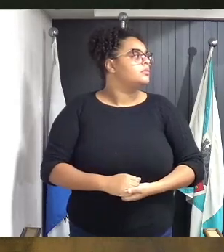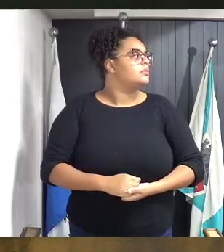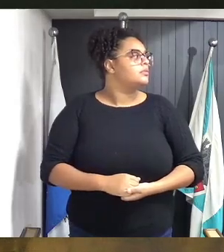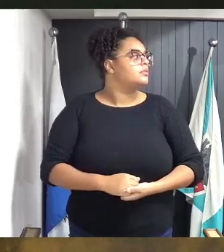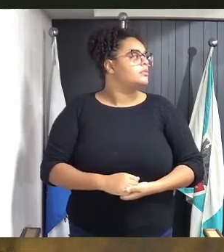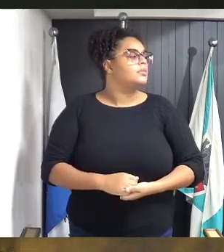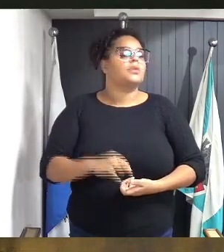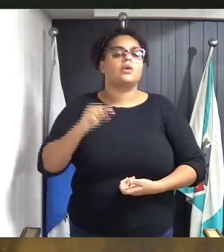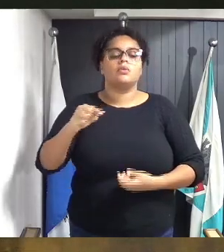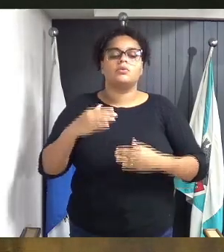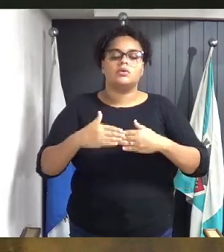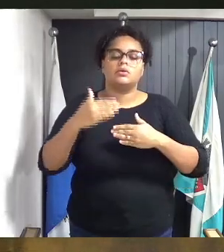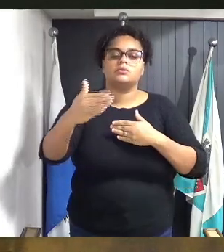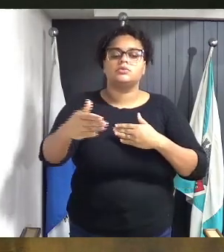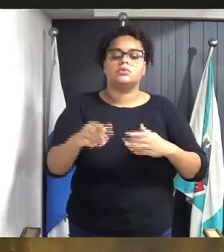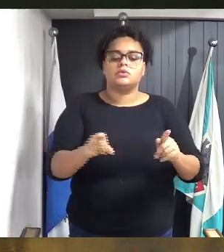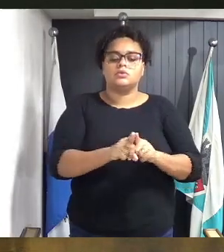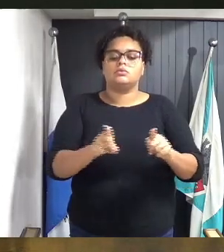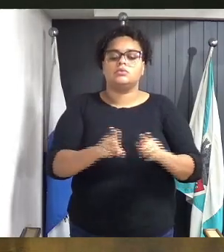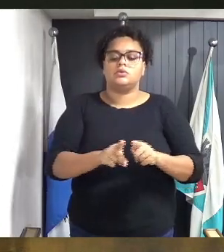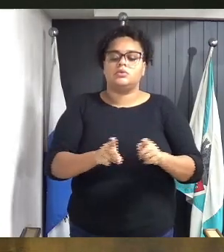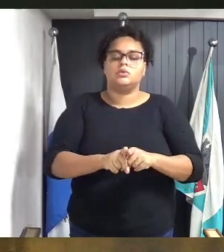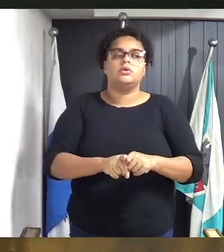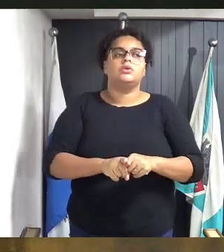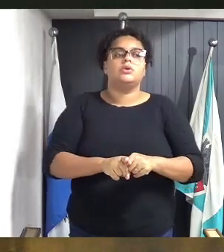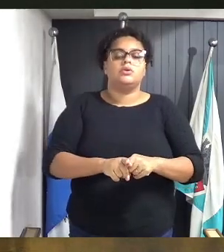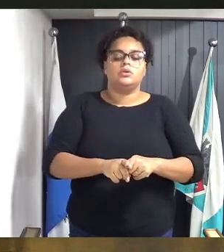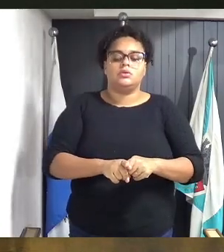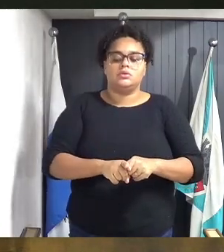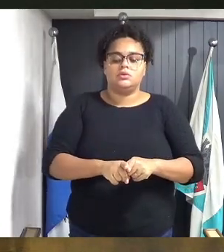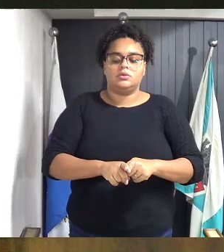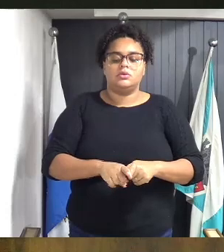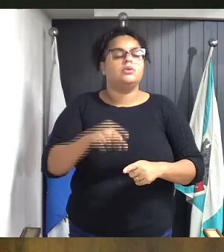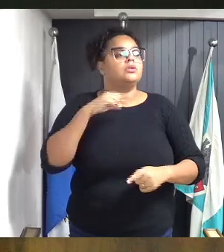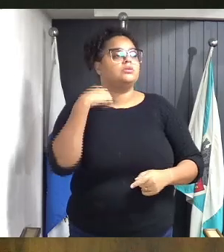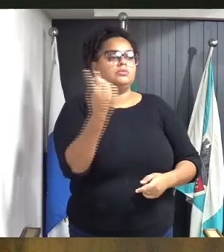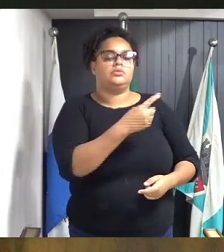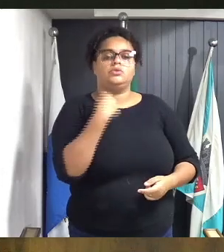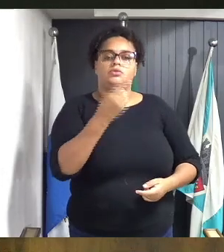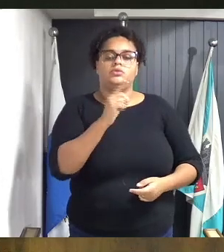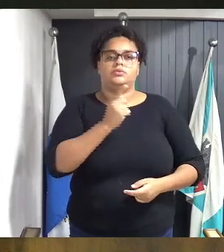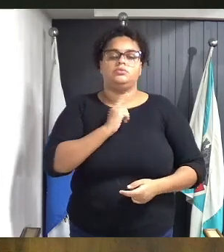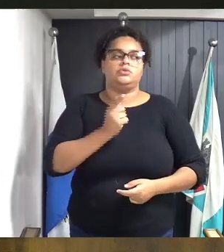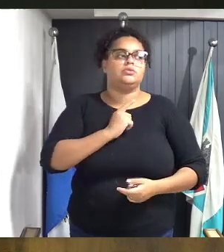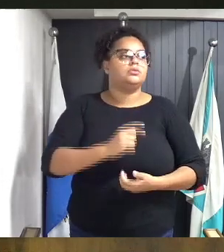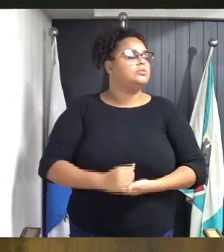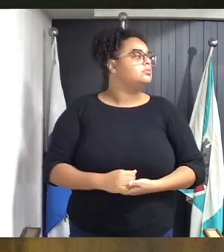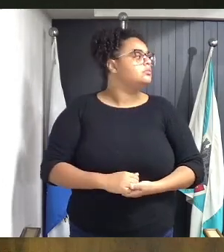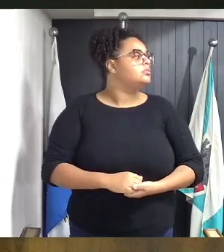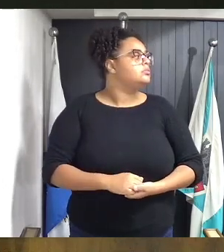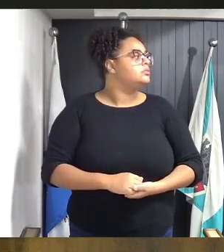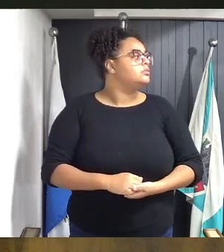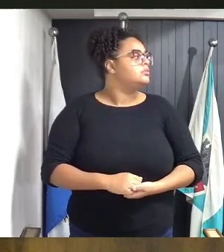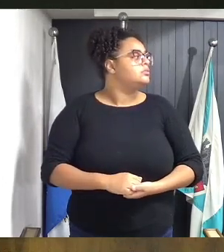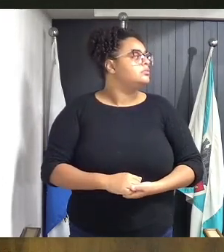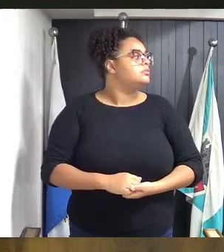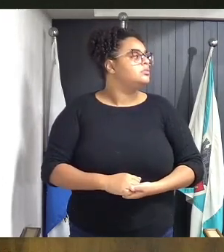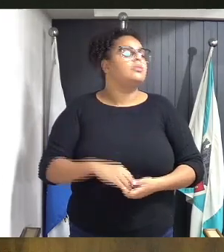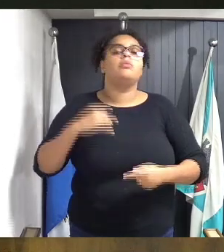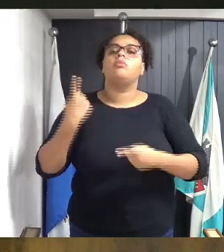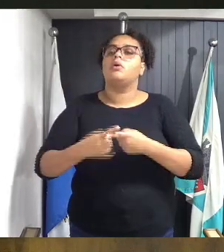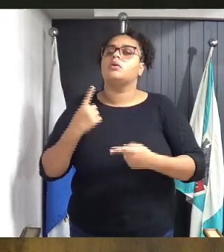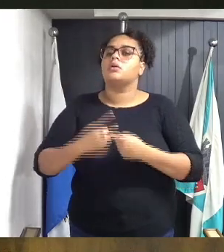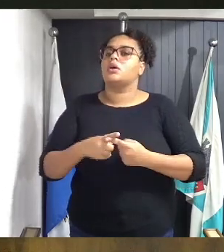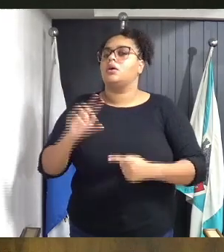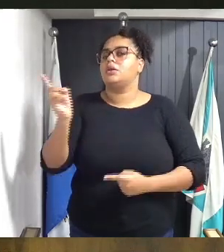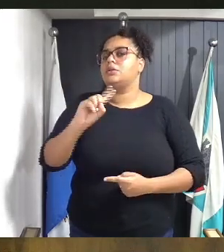jornada duríssima de campanha que todos nós tivemos e, por que não